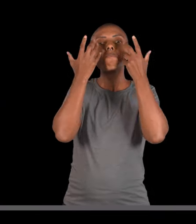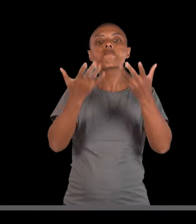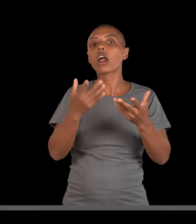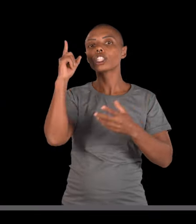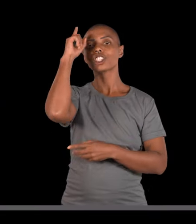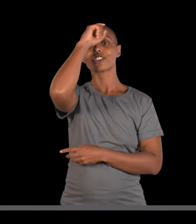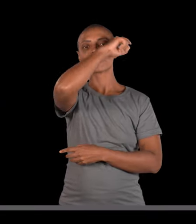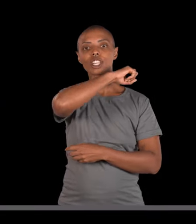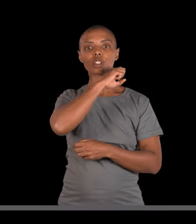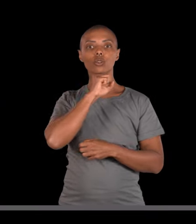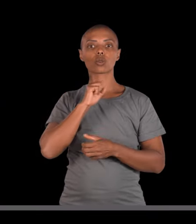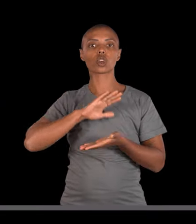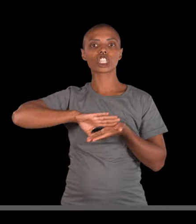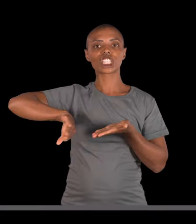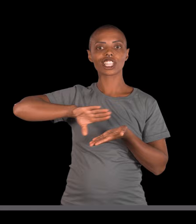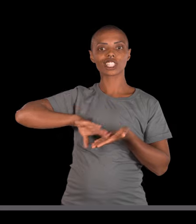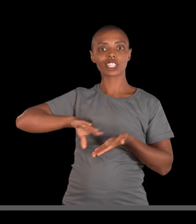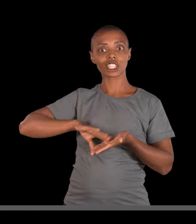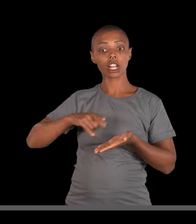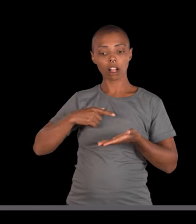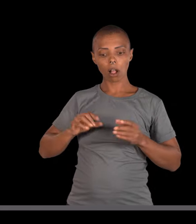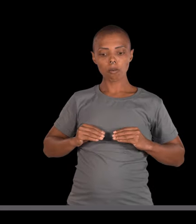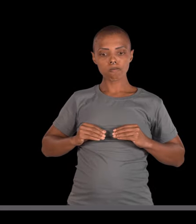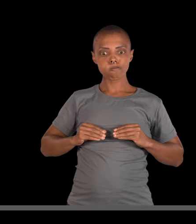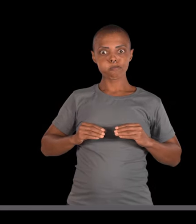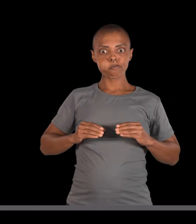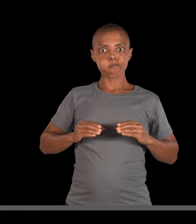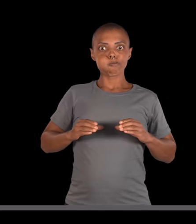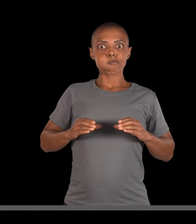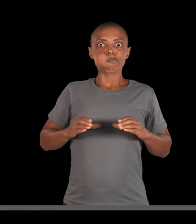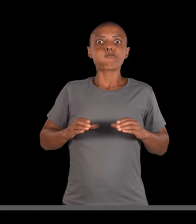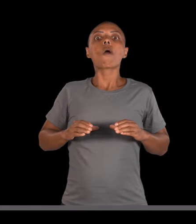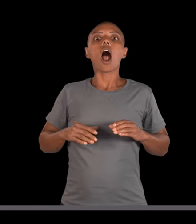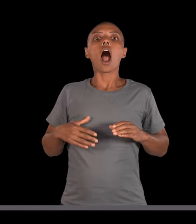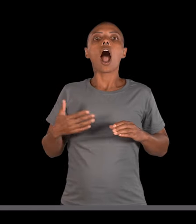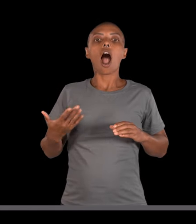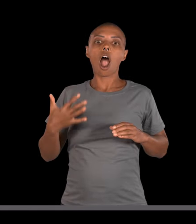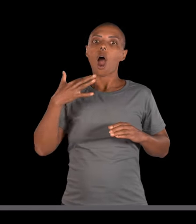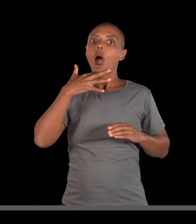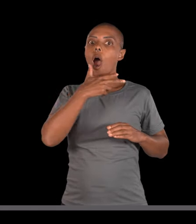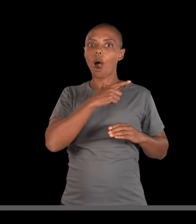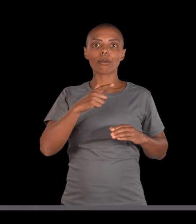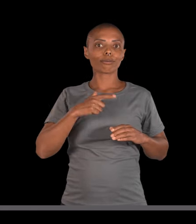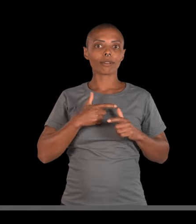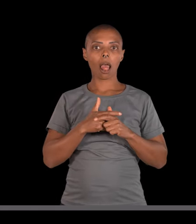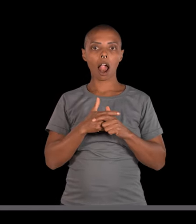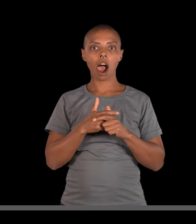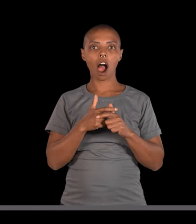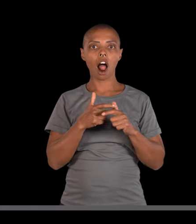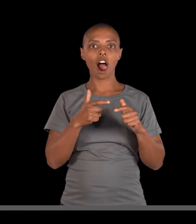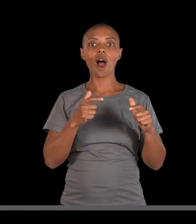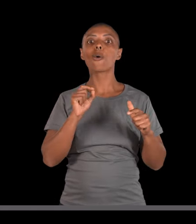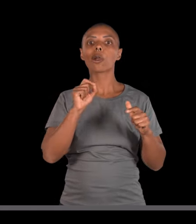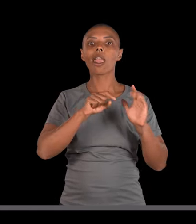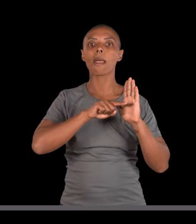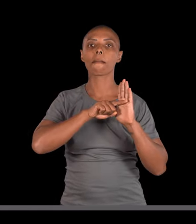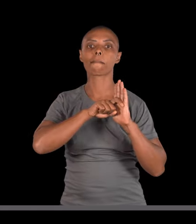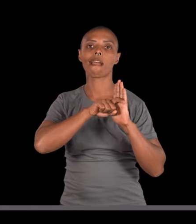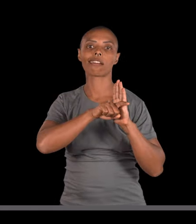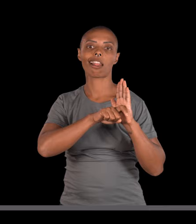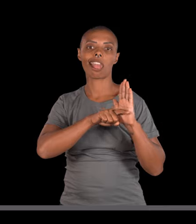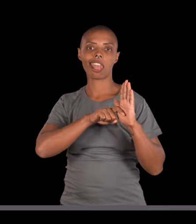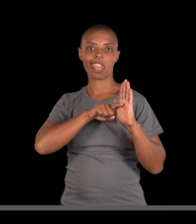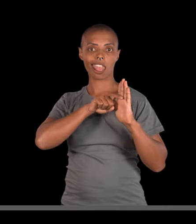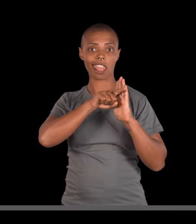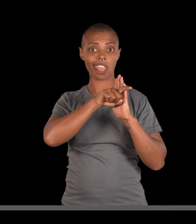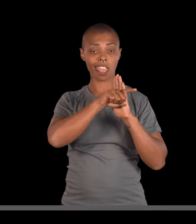difícil. Então, ele fica acumulado no sistema respiratório da pessoa e, claro, acaba criando um ambiente super propício